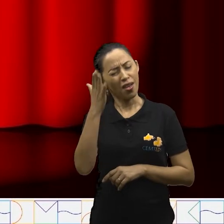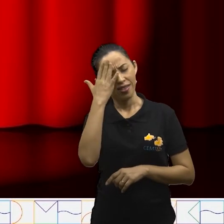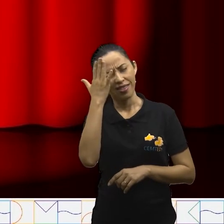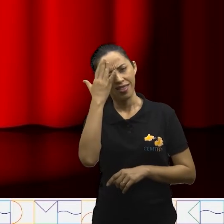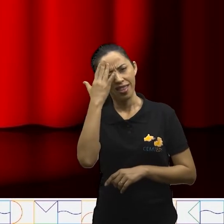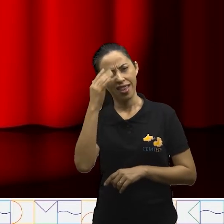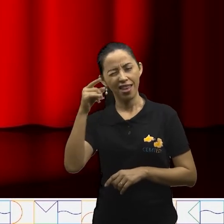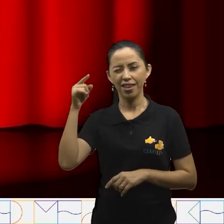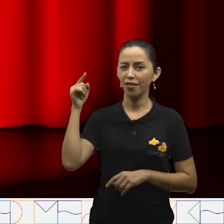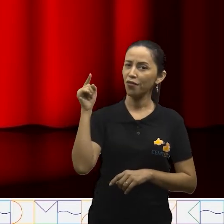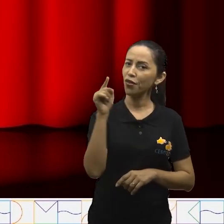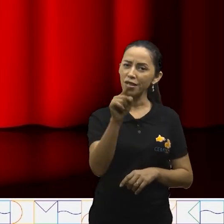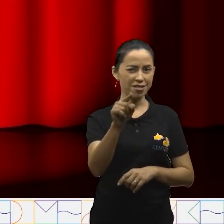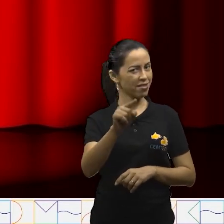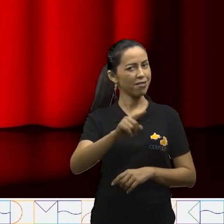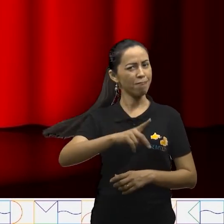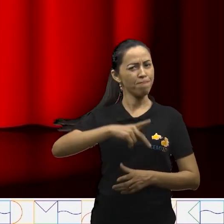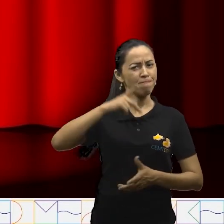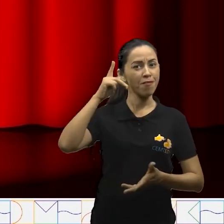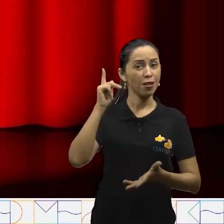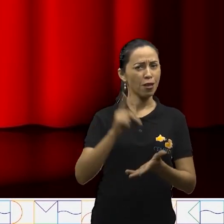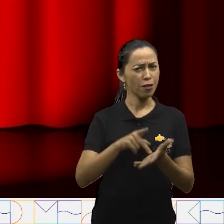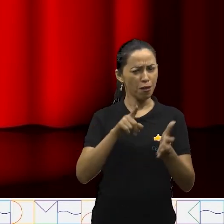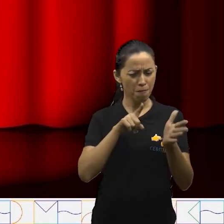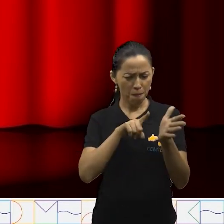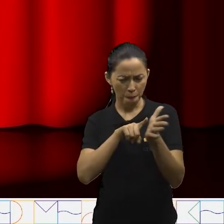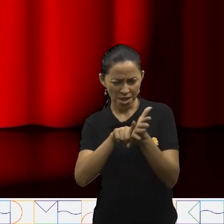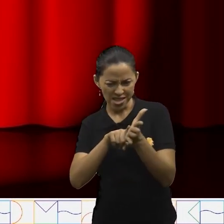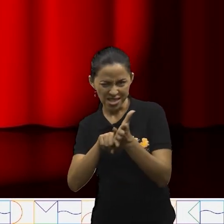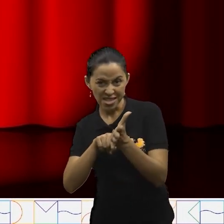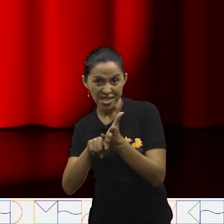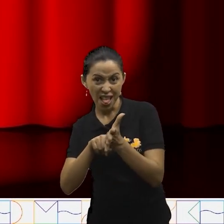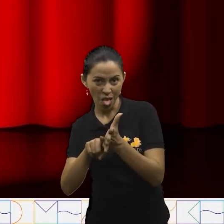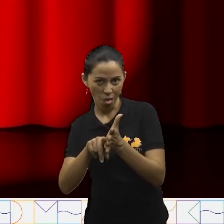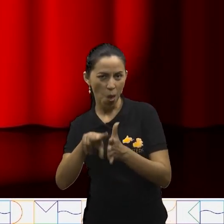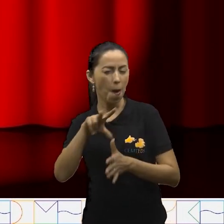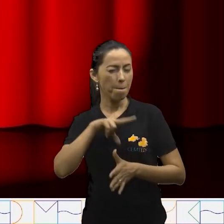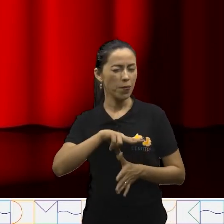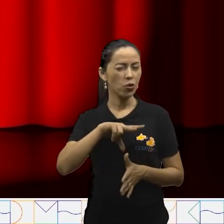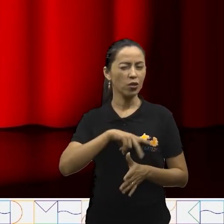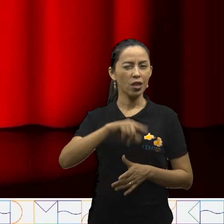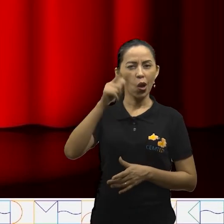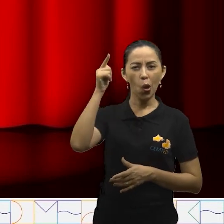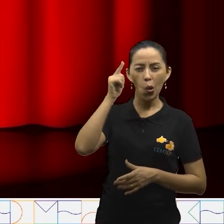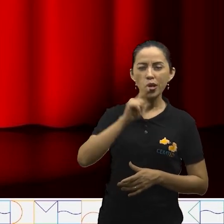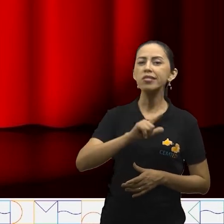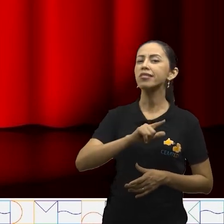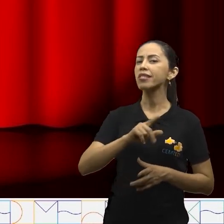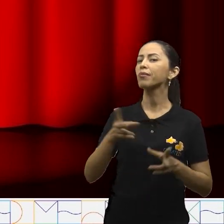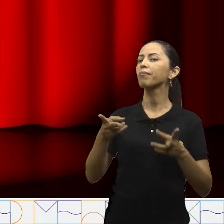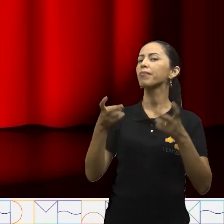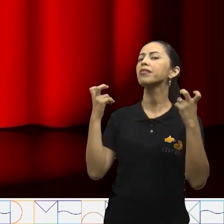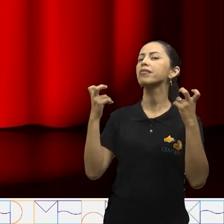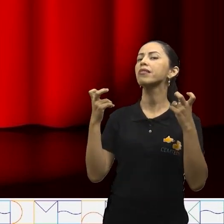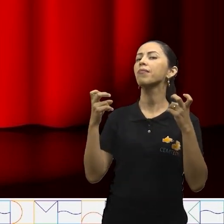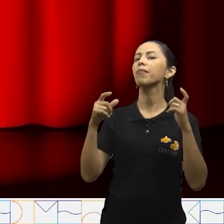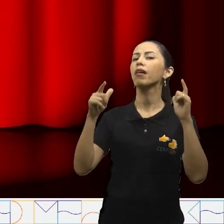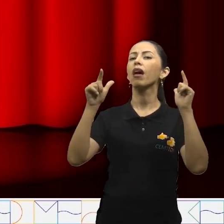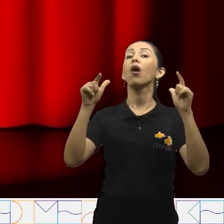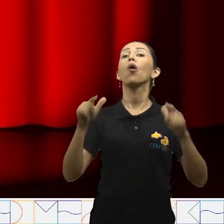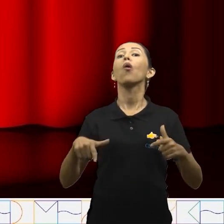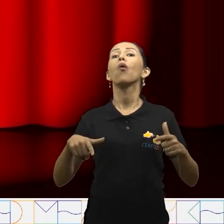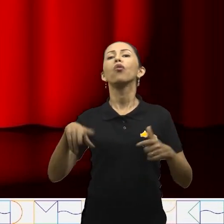como um verdadeiro detetive da língua portuguesa, conseguiu identificar onde a